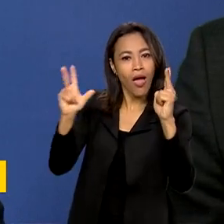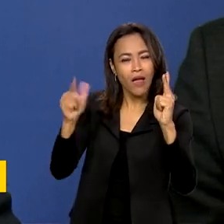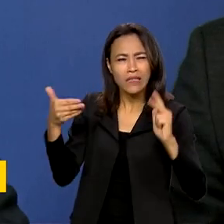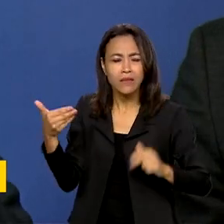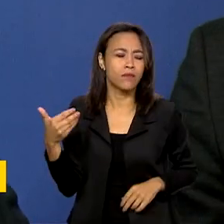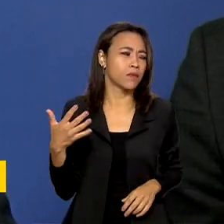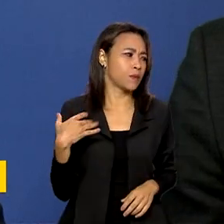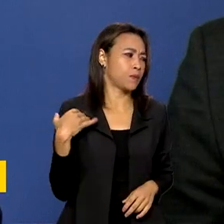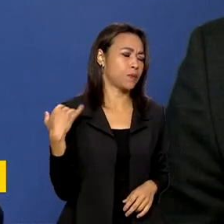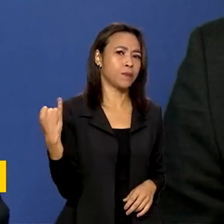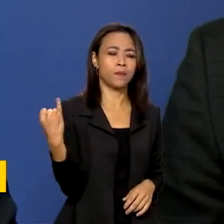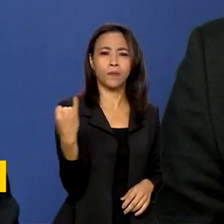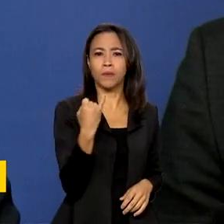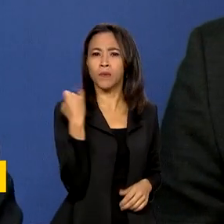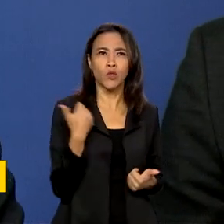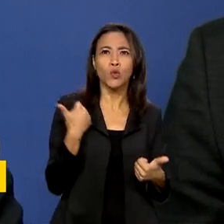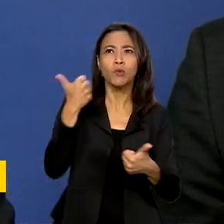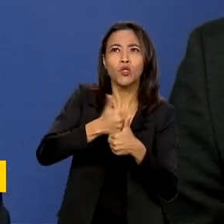fundamental,